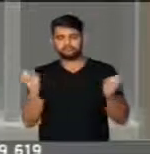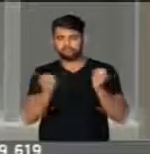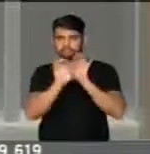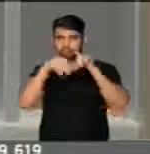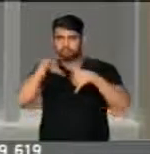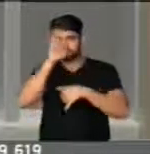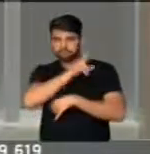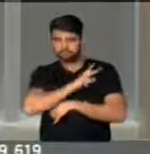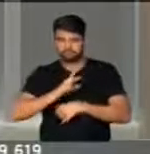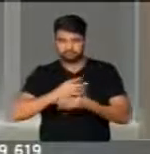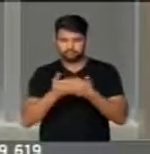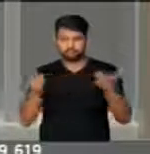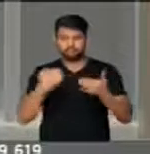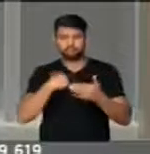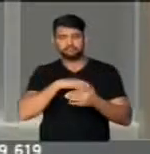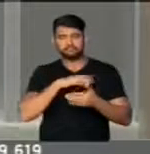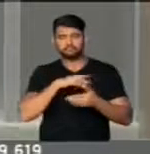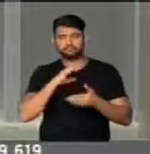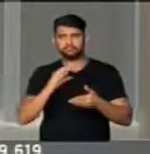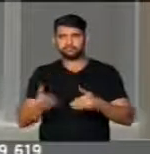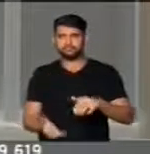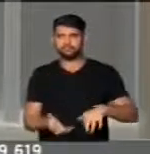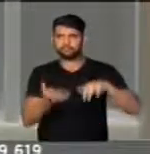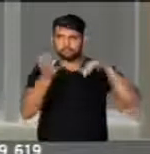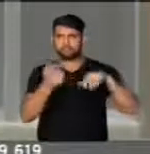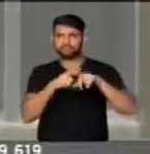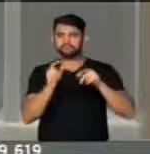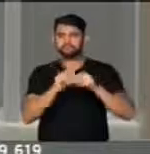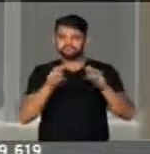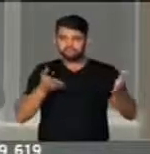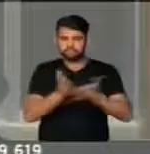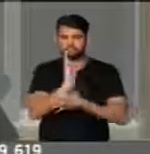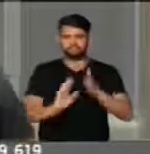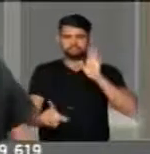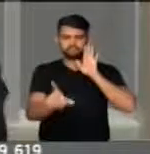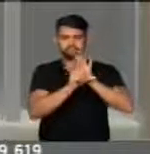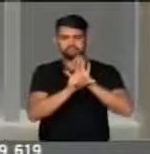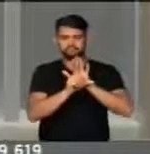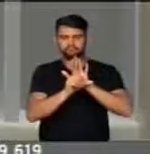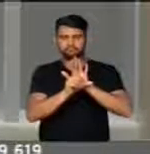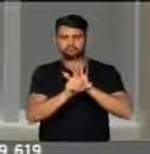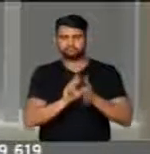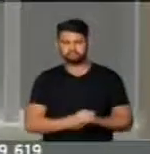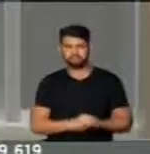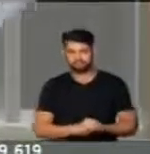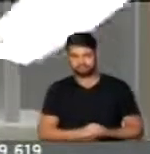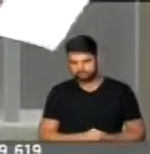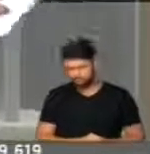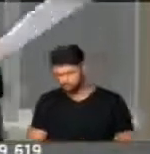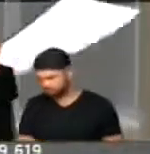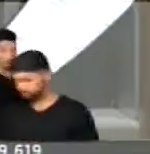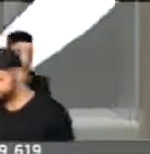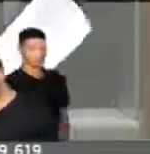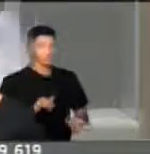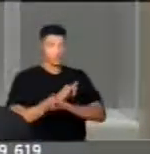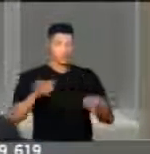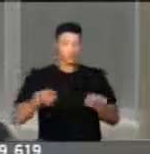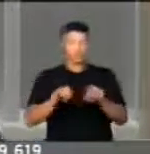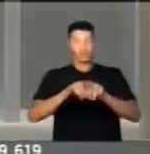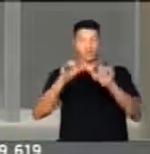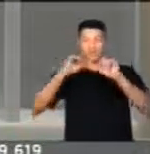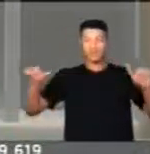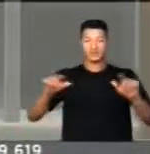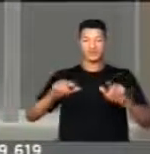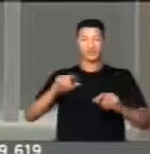concluir, senhor presidente, que o Congresso Nacional aprove leis para, como diz o ditado popular,